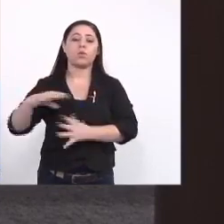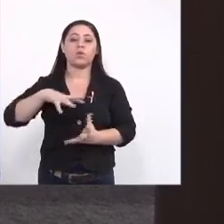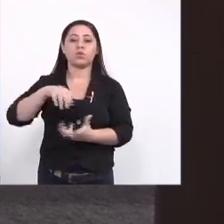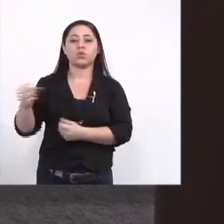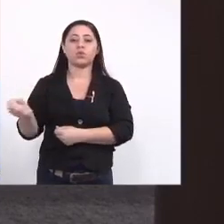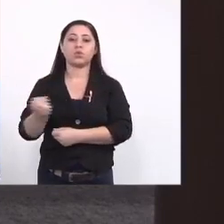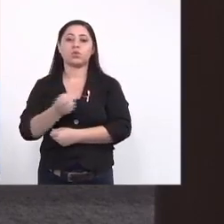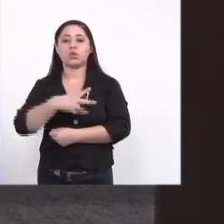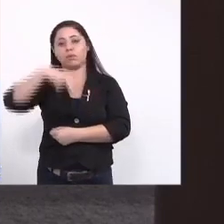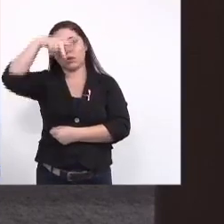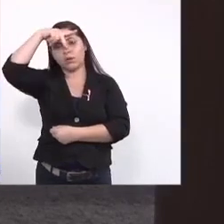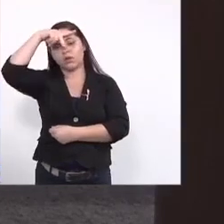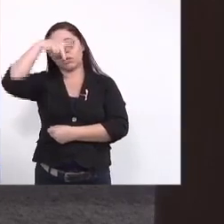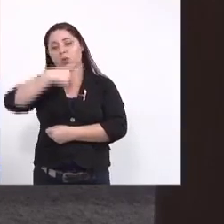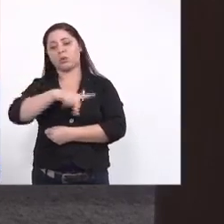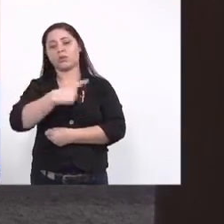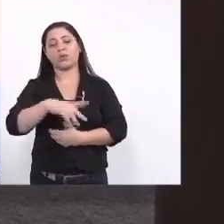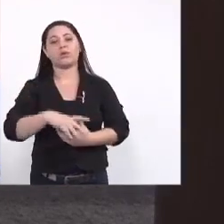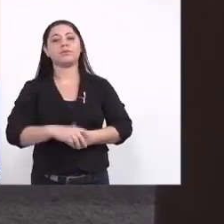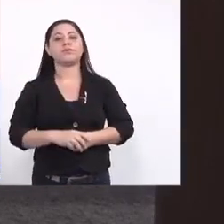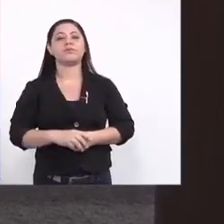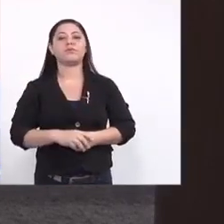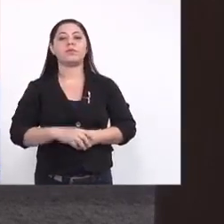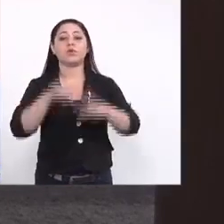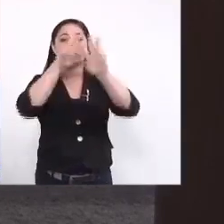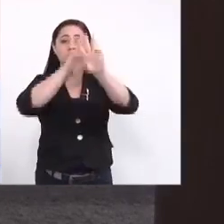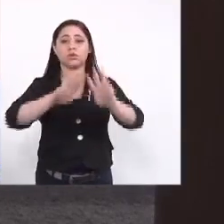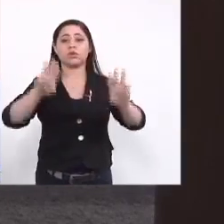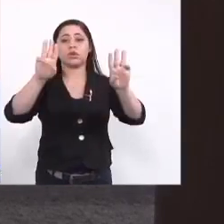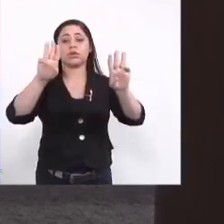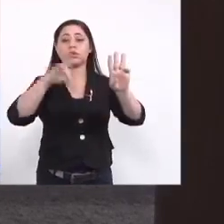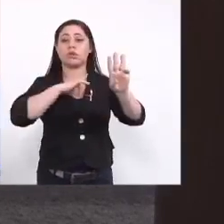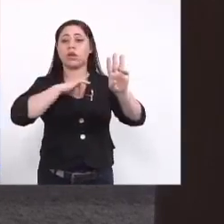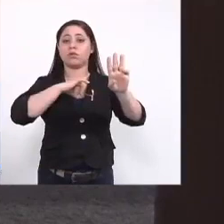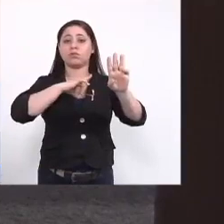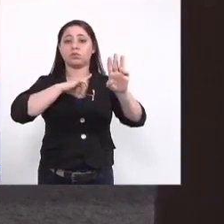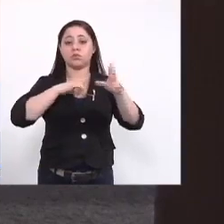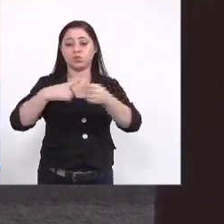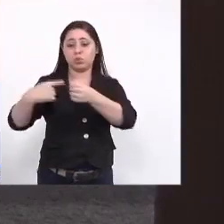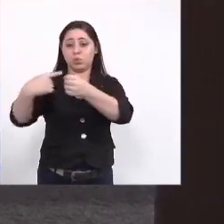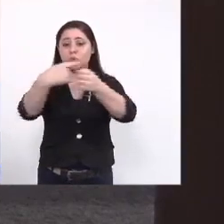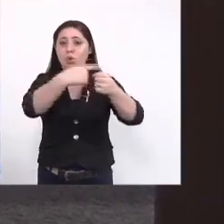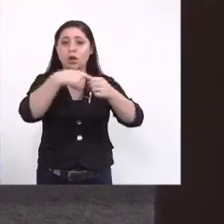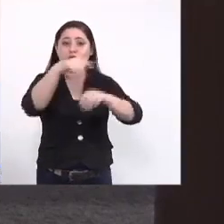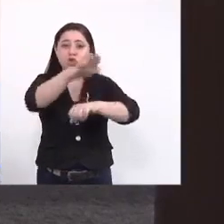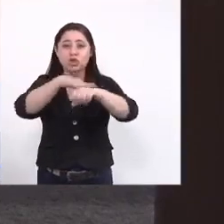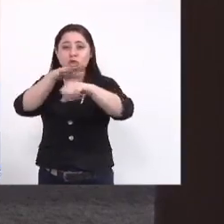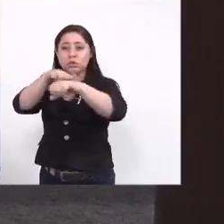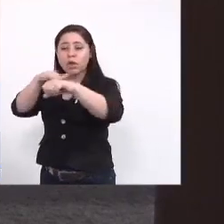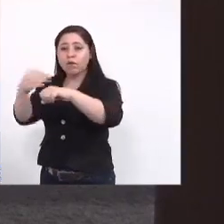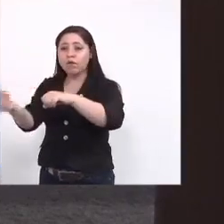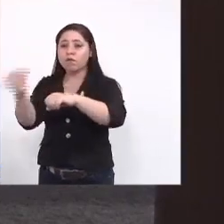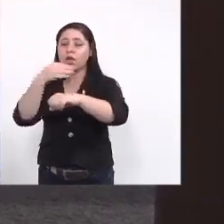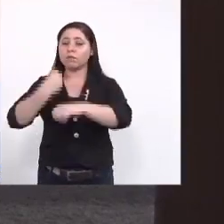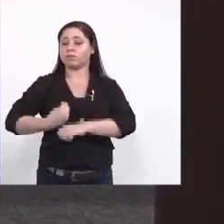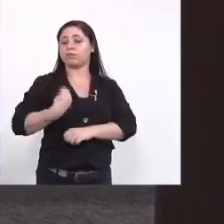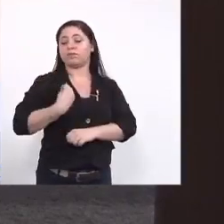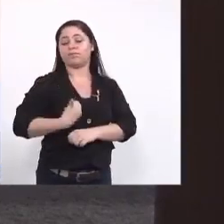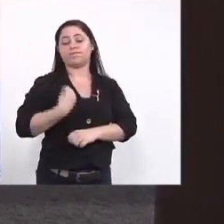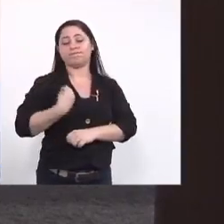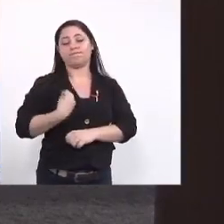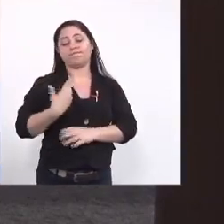Paranaíba Ponta Porão então no site já conteria essa chamada né venha participar